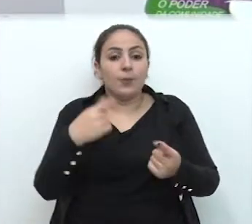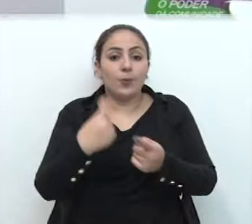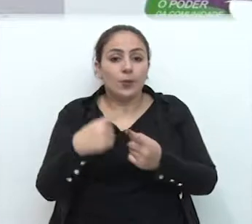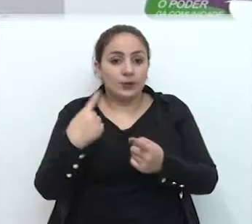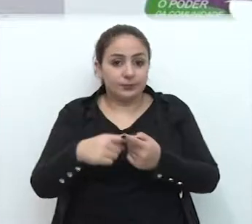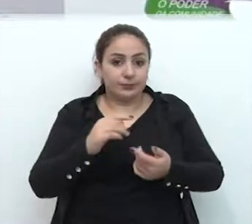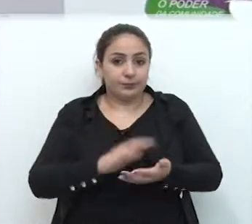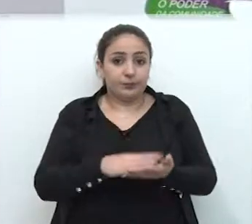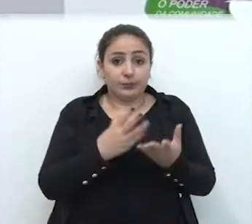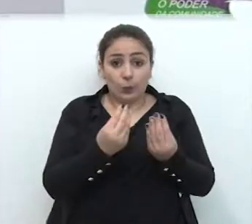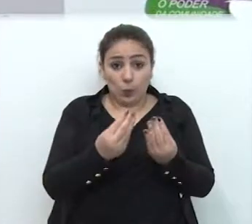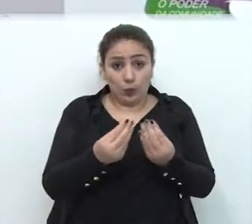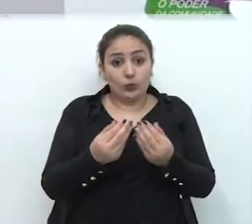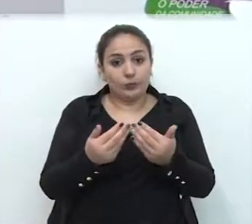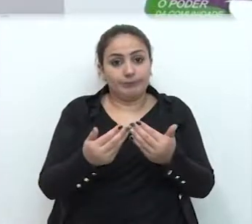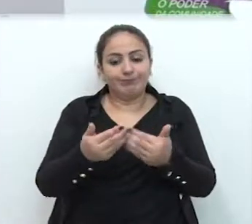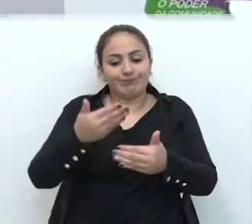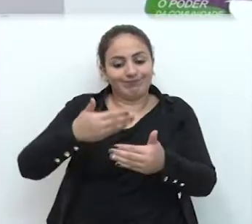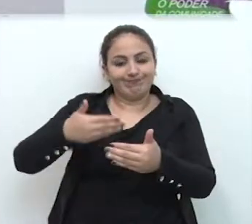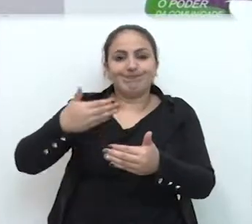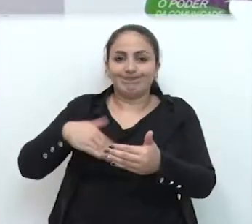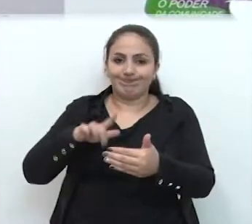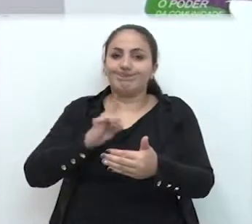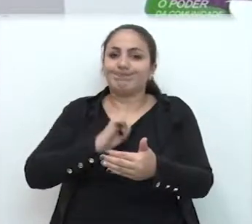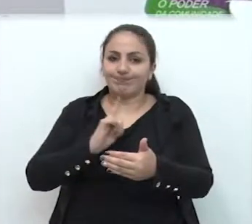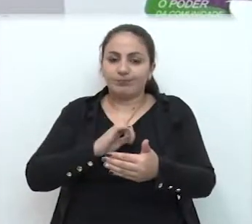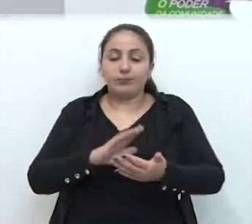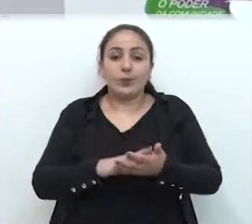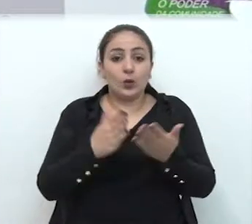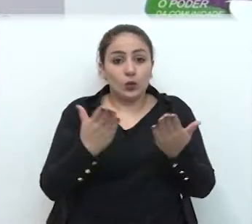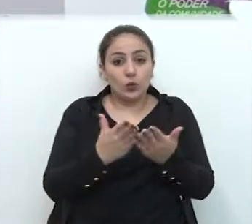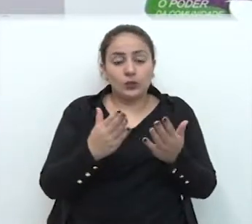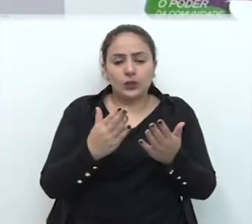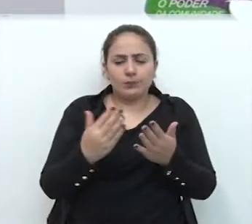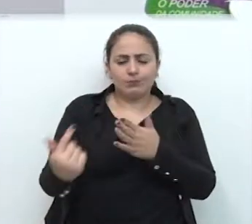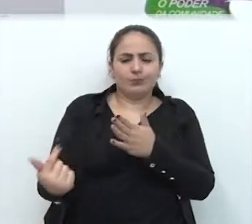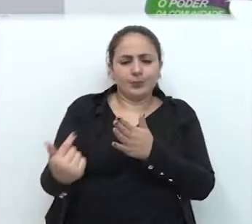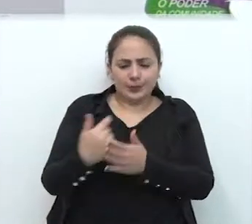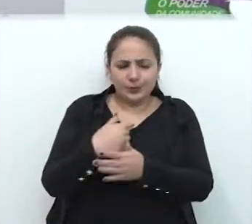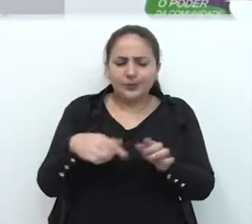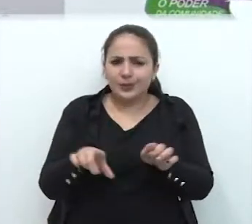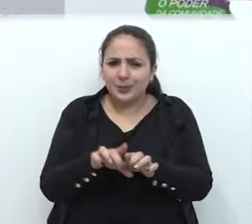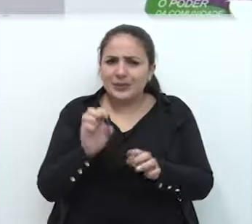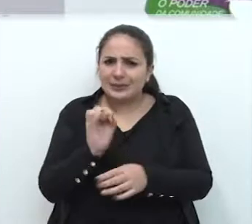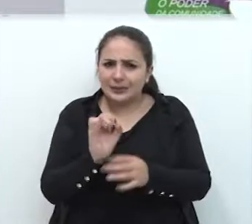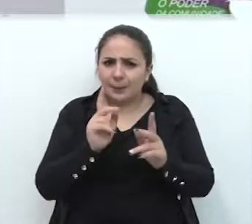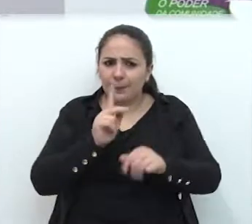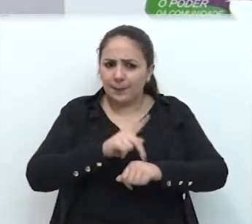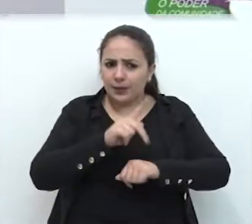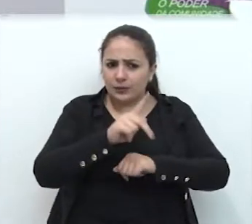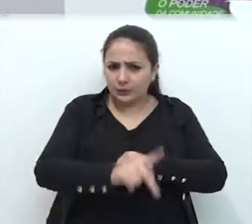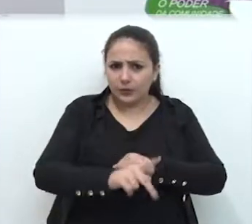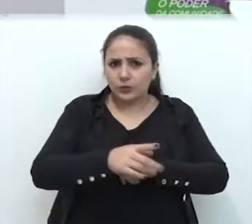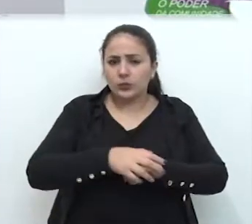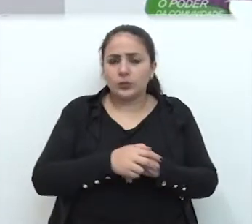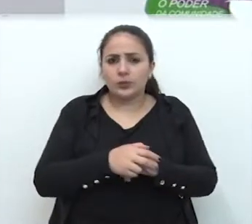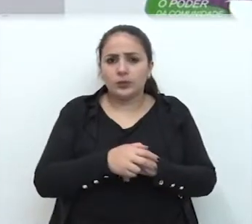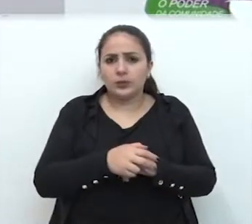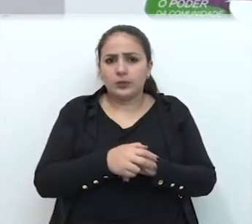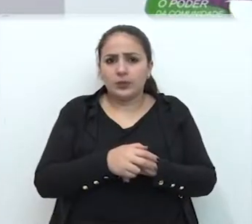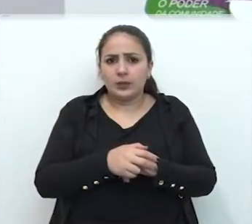porque bastante retrocessos ainda temos. Hoje me foi perguntado também se Passo Fundo merece.